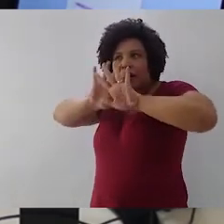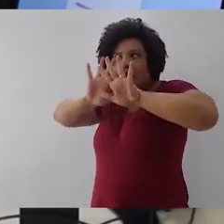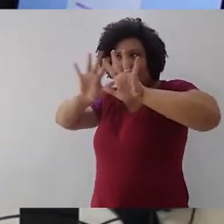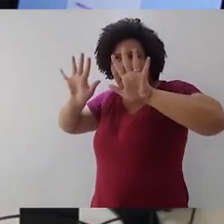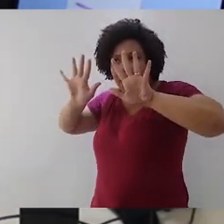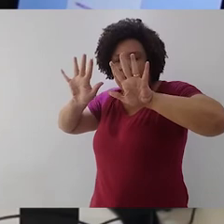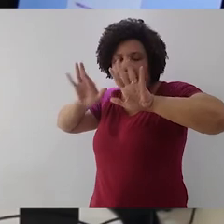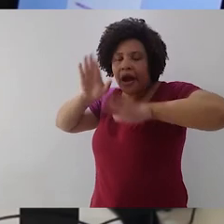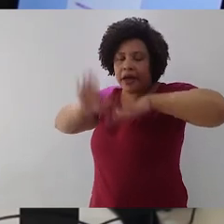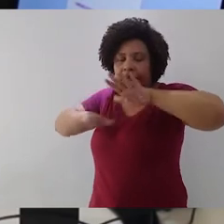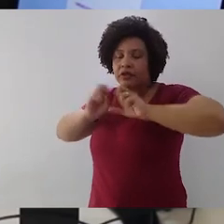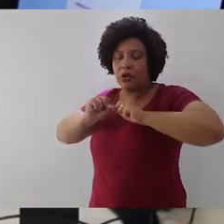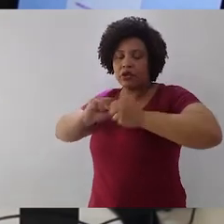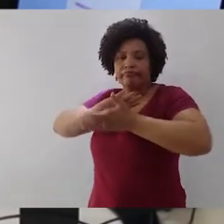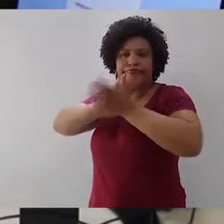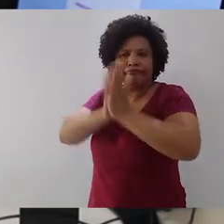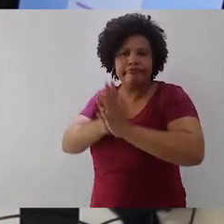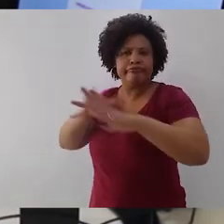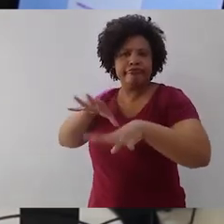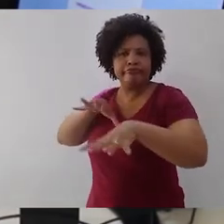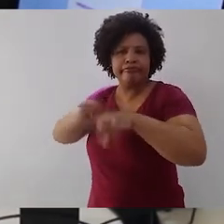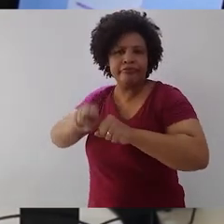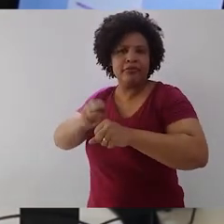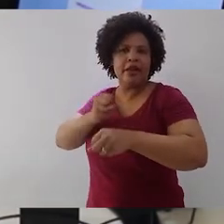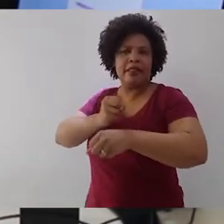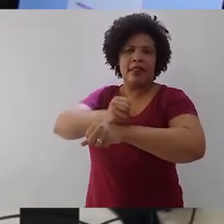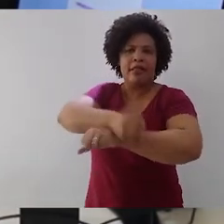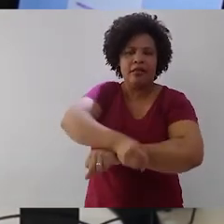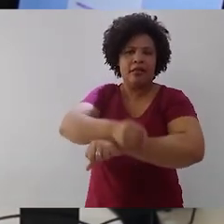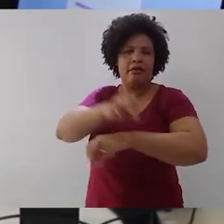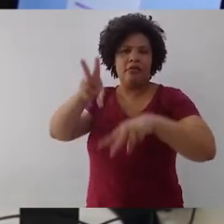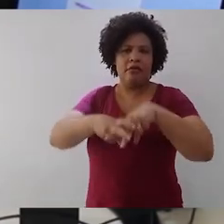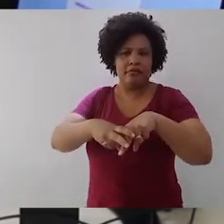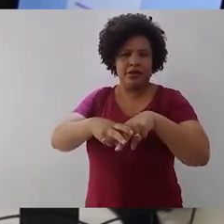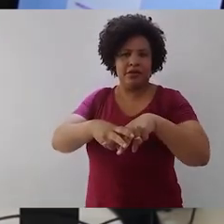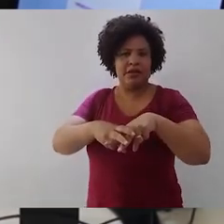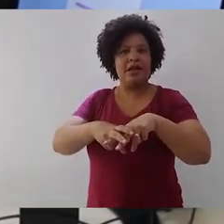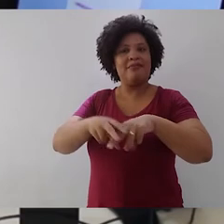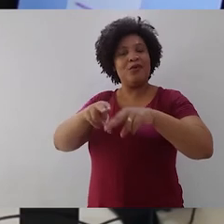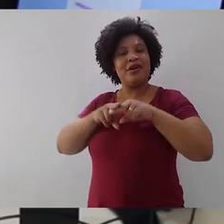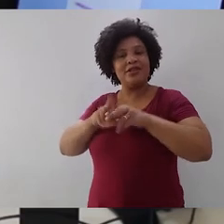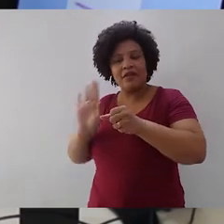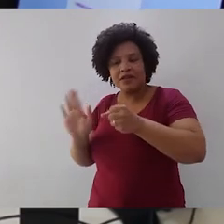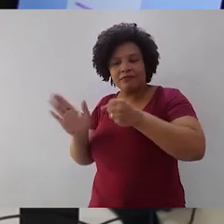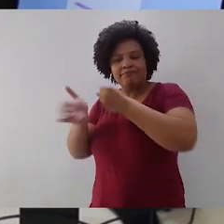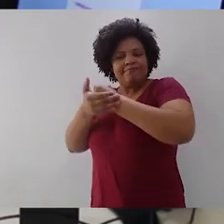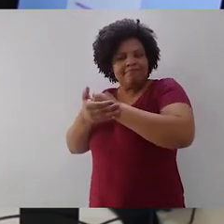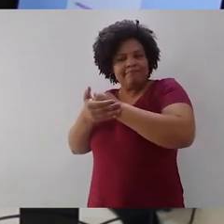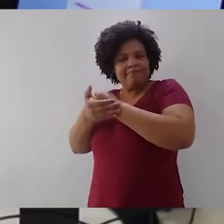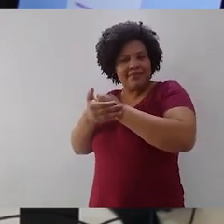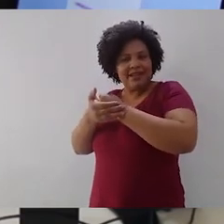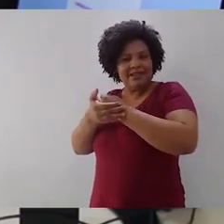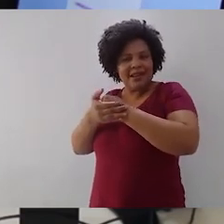falta de clareza era uma arte que fazia com que apenas alguns iniciados ou algumas pessoas mais conscientes tivessem acesso